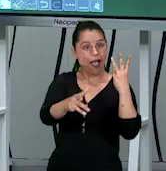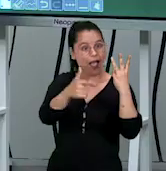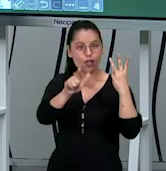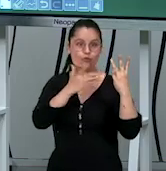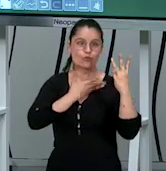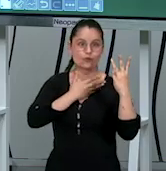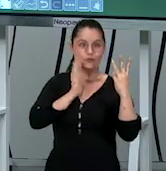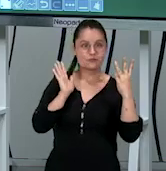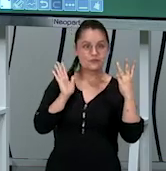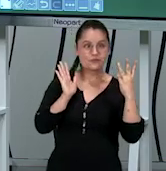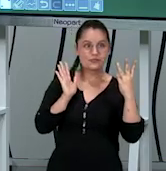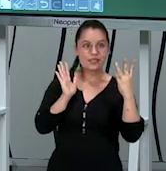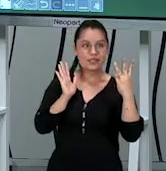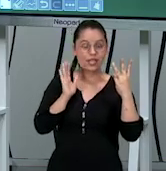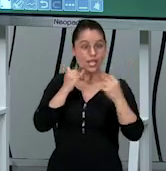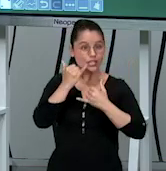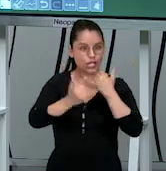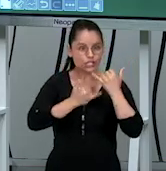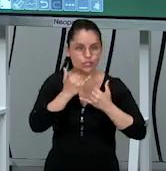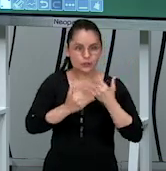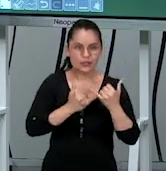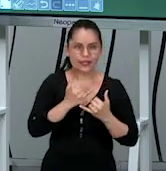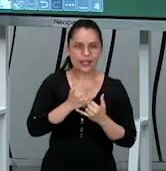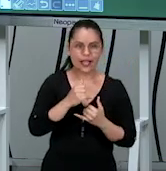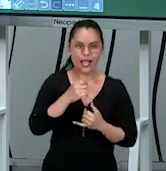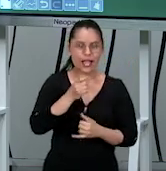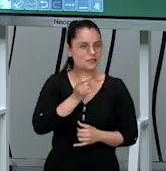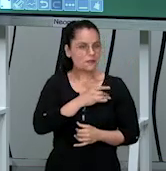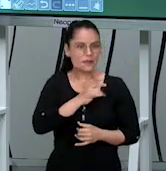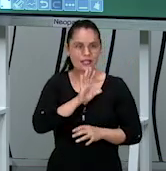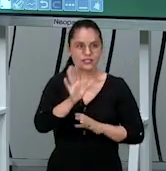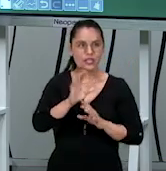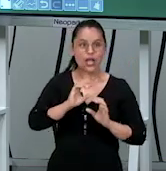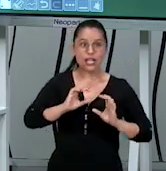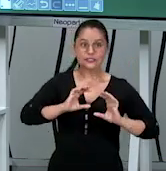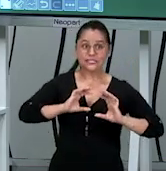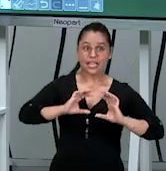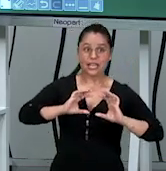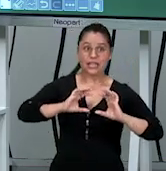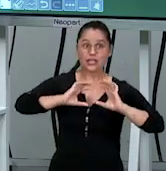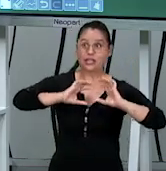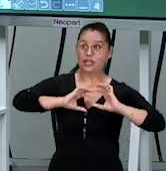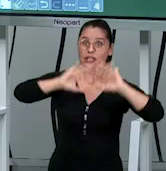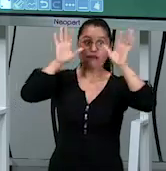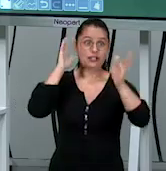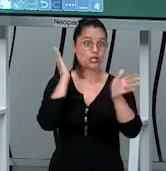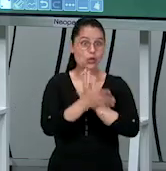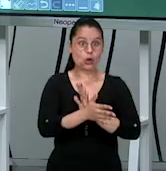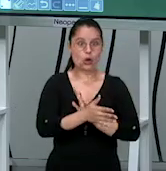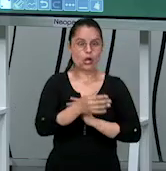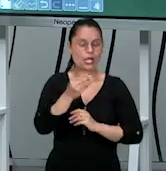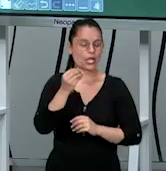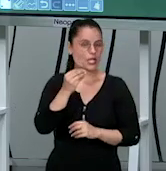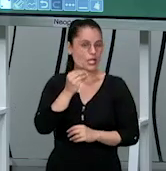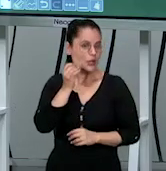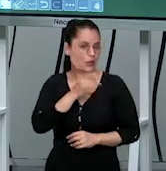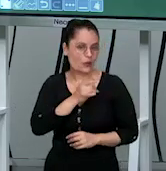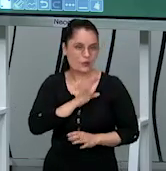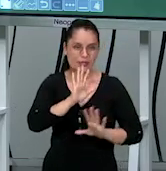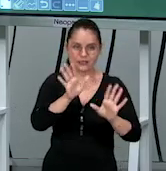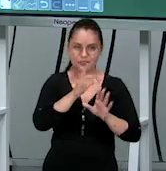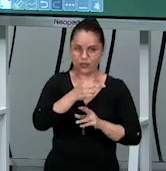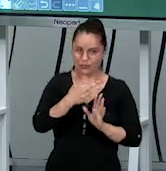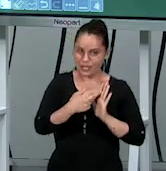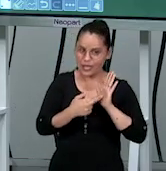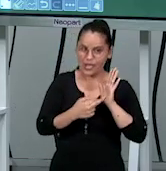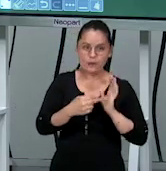adversários e na hora de brincar do corta três vai sem medo o levantador às vezes ele levanta de qualquer jeito porque ele fica com medo de ser queimado corta três isso uma regra